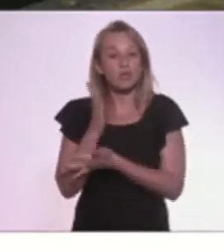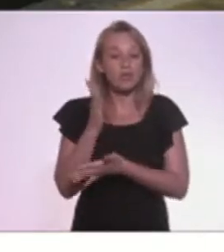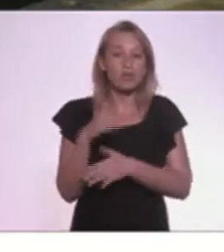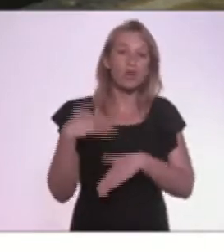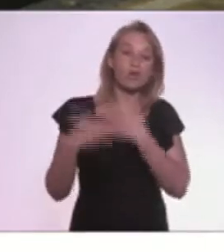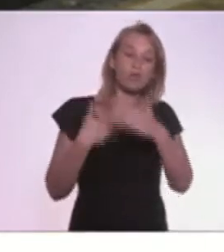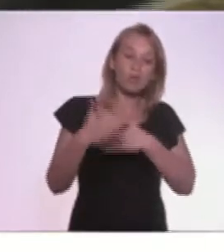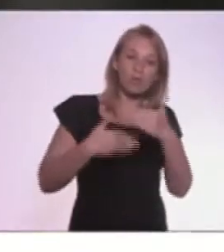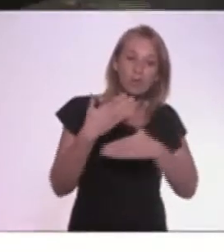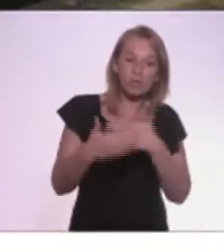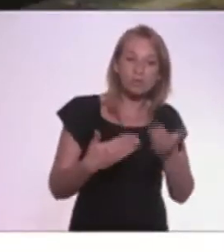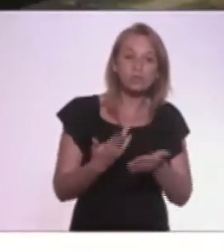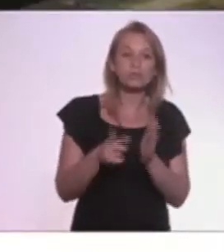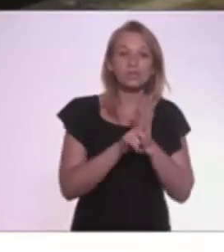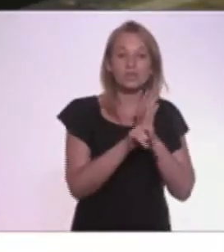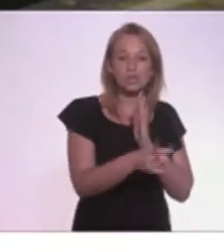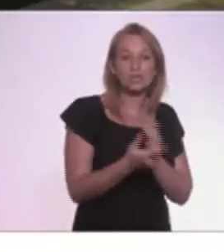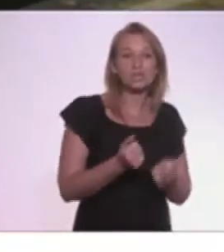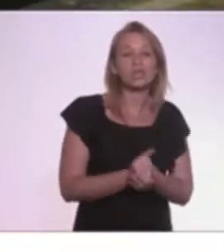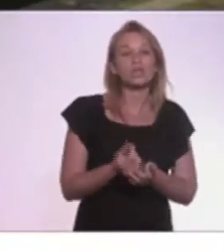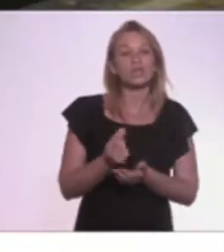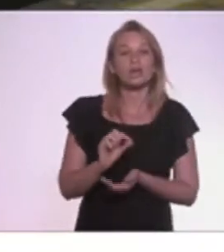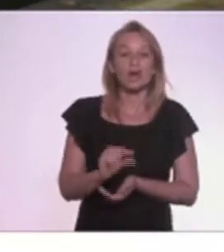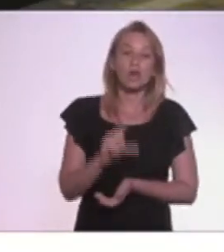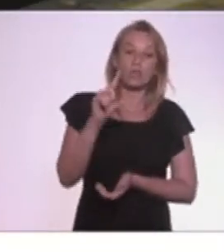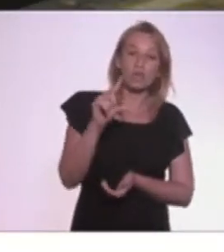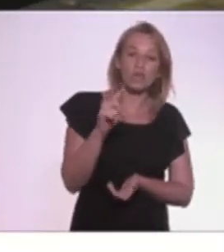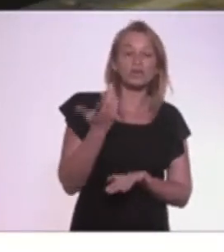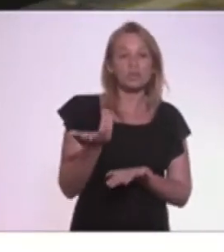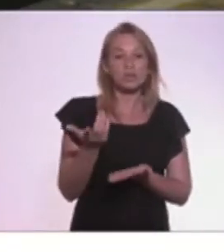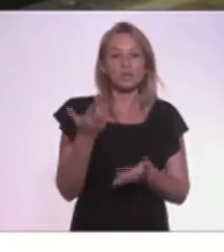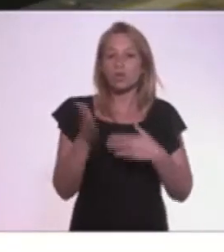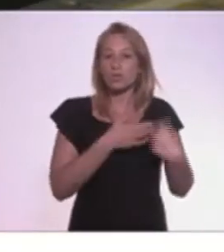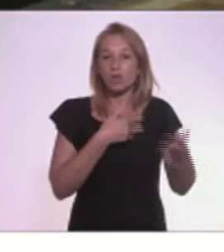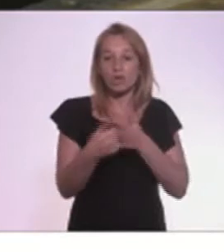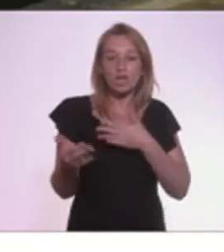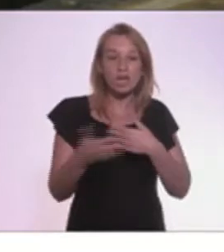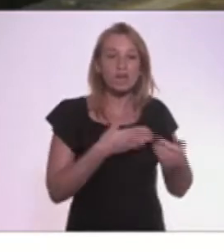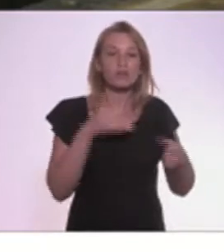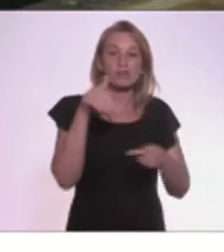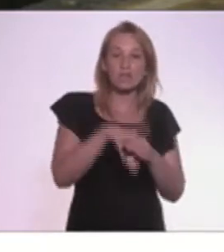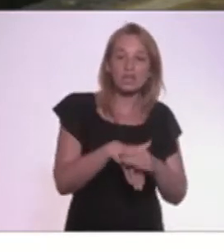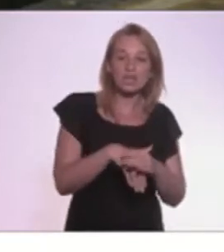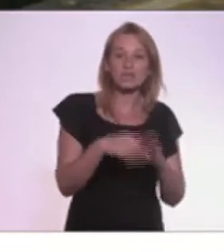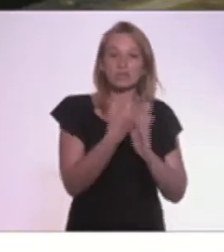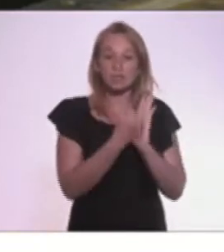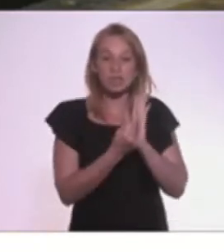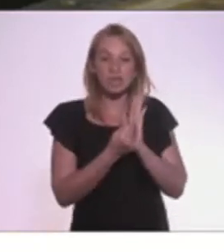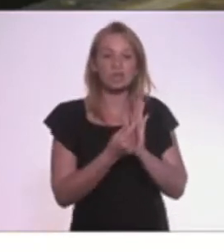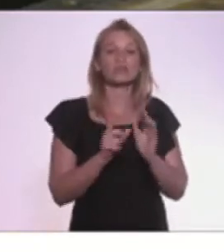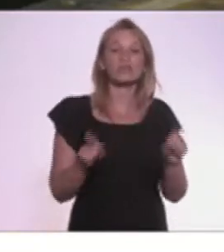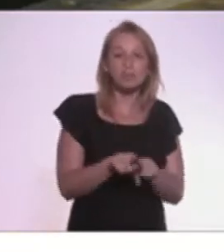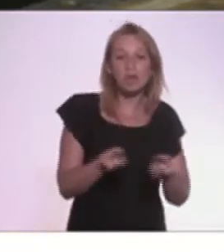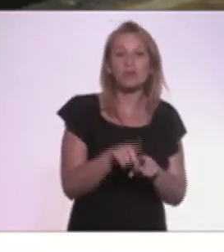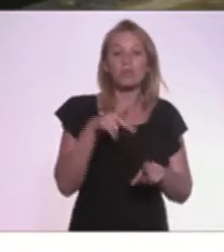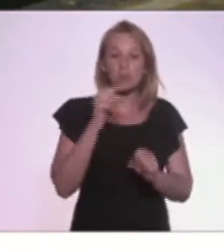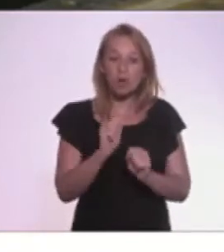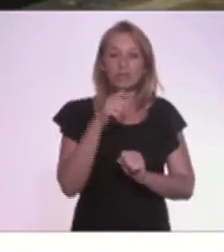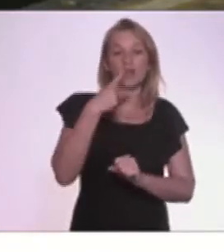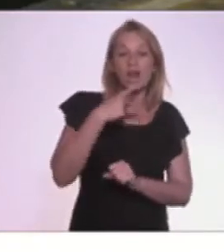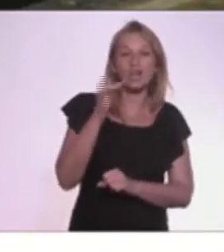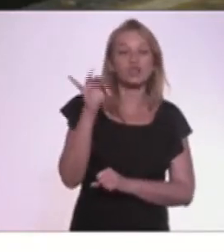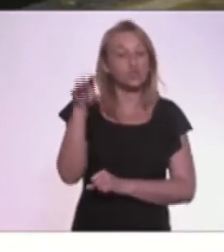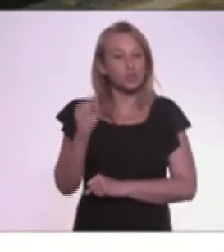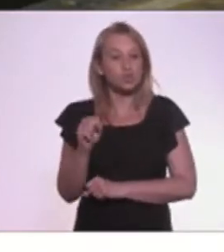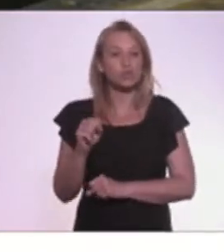aumentos atrás de aumentos sem ter qualquer dotação orçamentária para isso. A gente pode citar também os fundos do